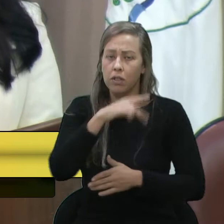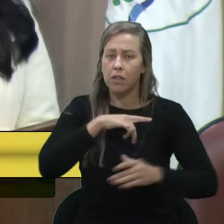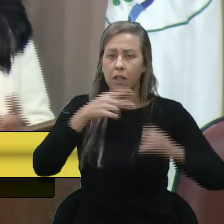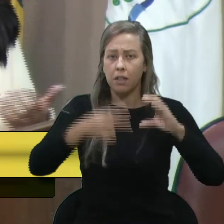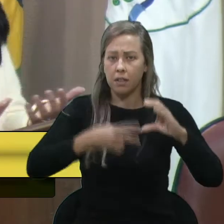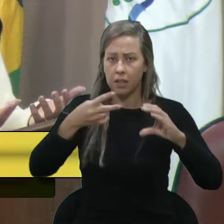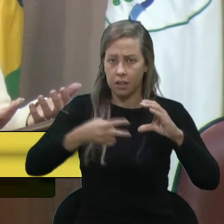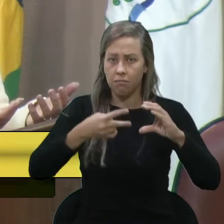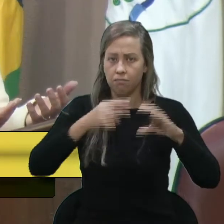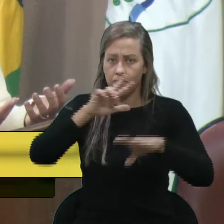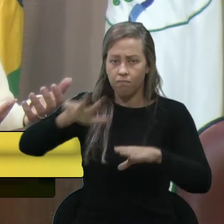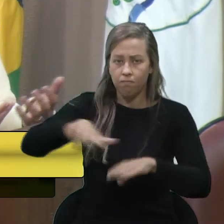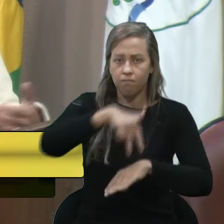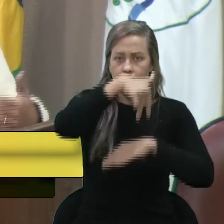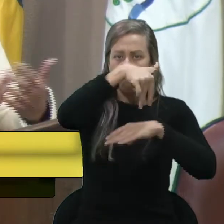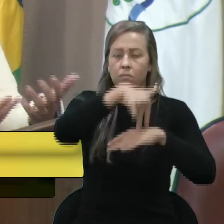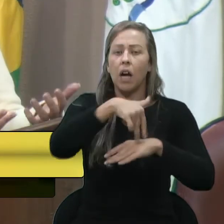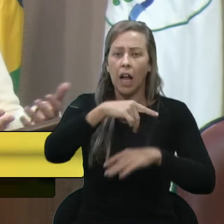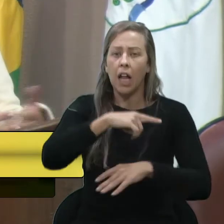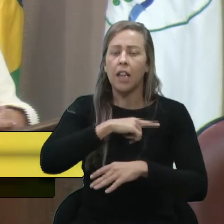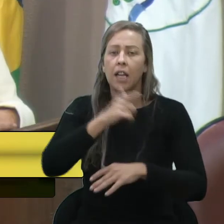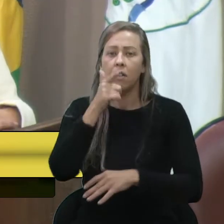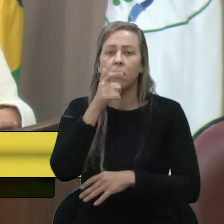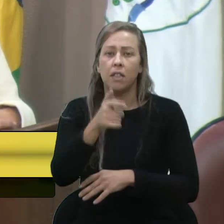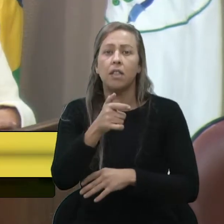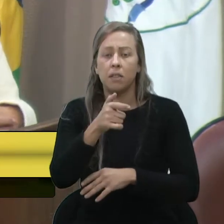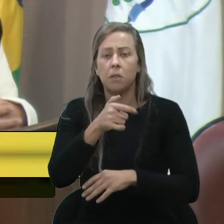Vereadores, para que eles tenham essa vontade